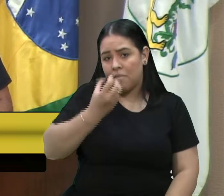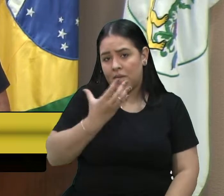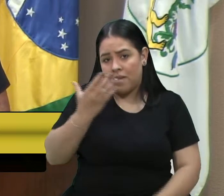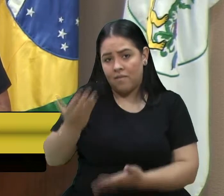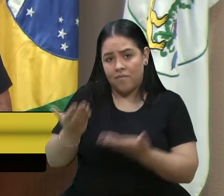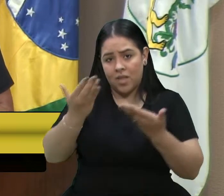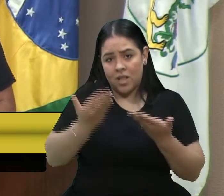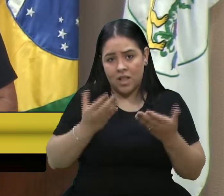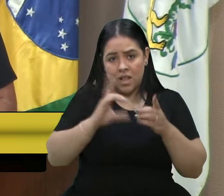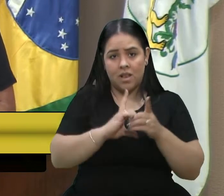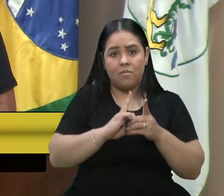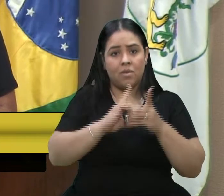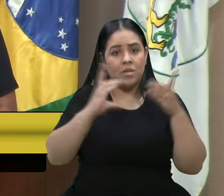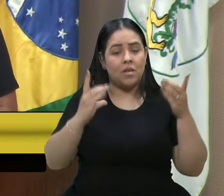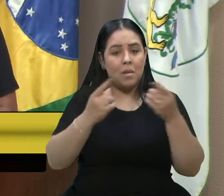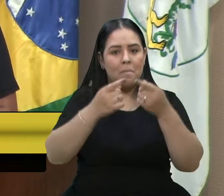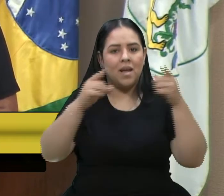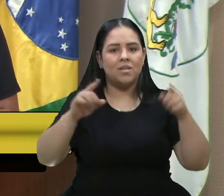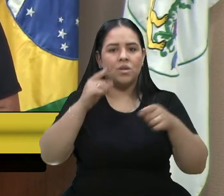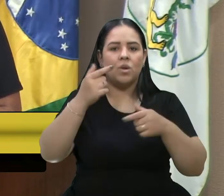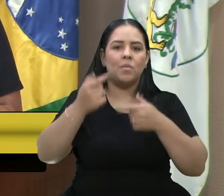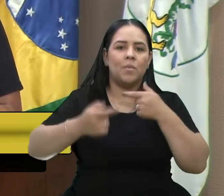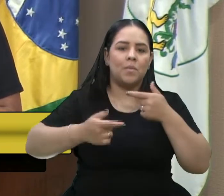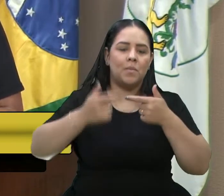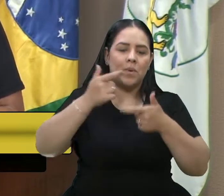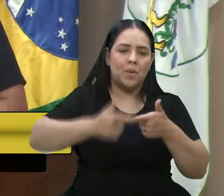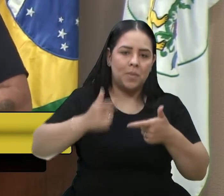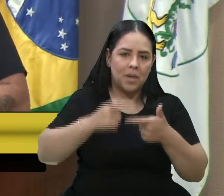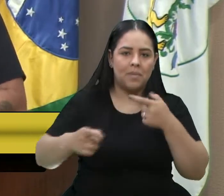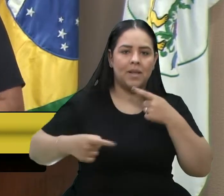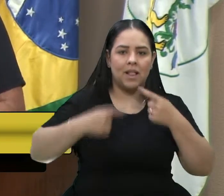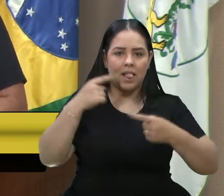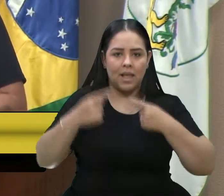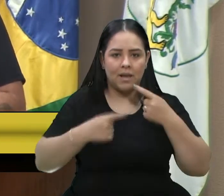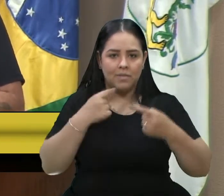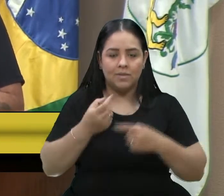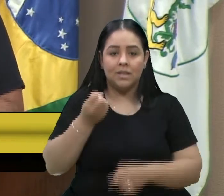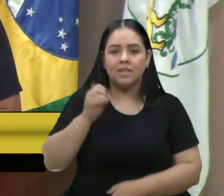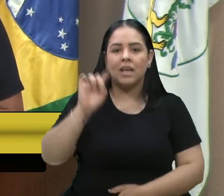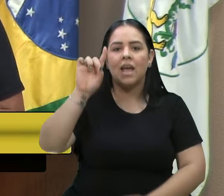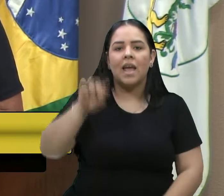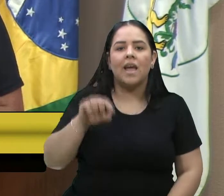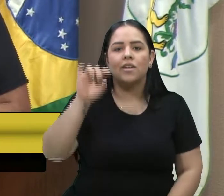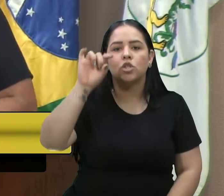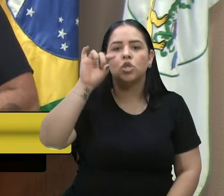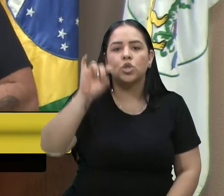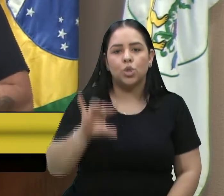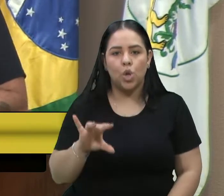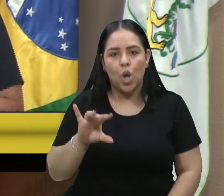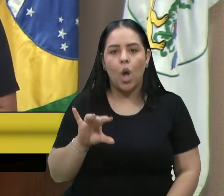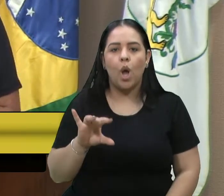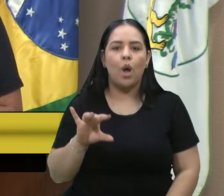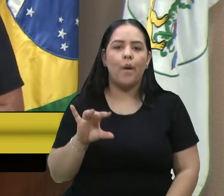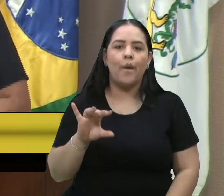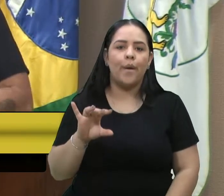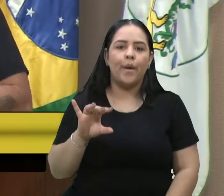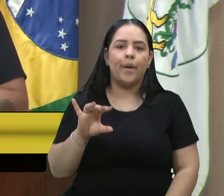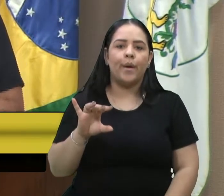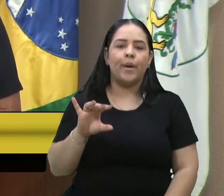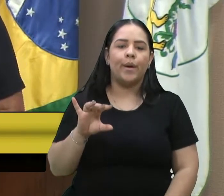democracia. O problema é quando essas críticas servem, única e exclusivamente, para tentar